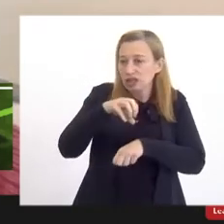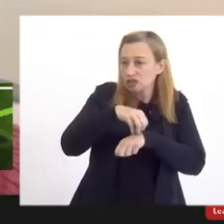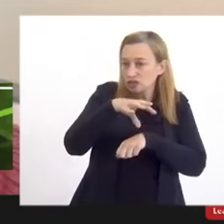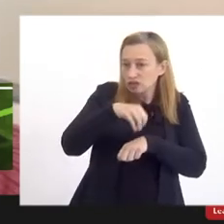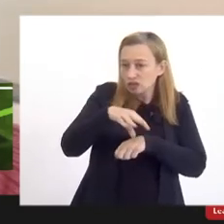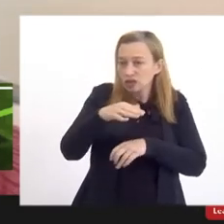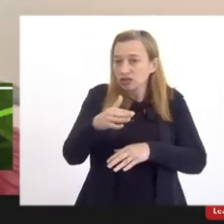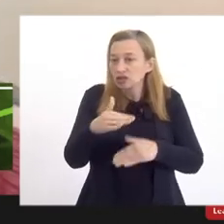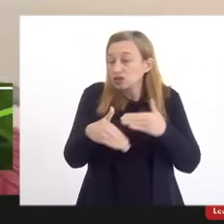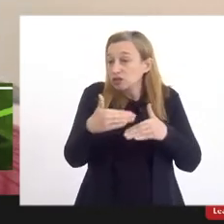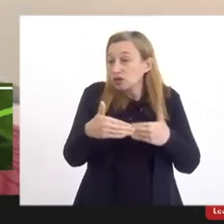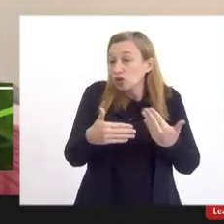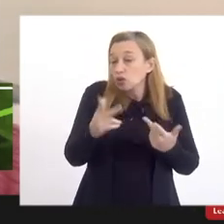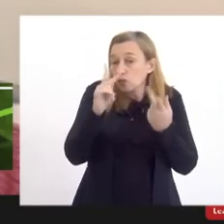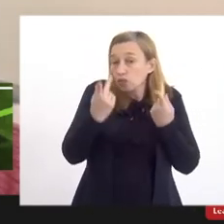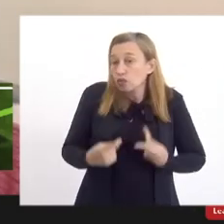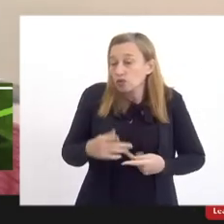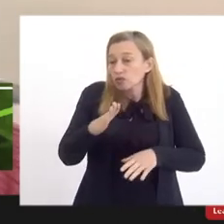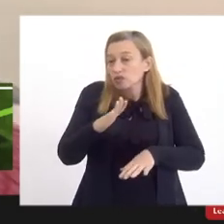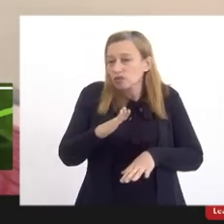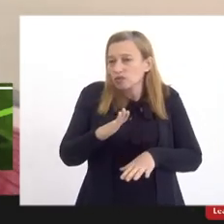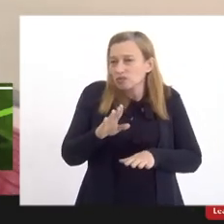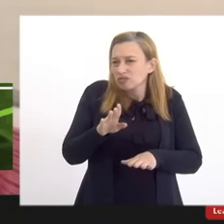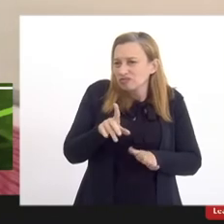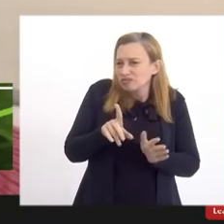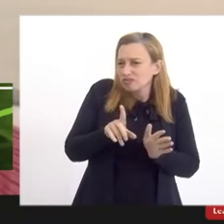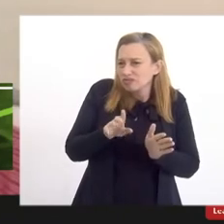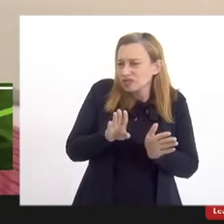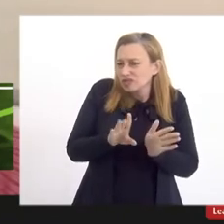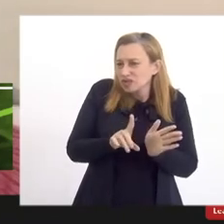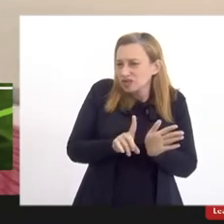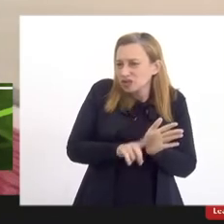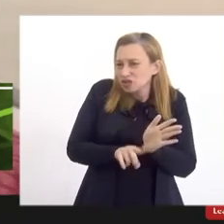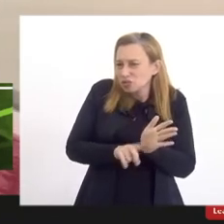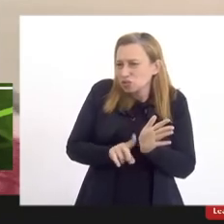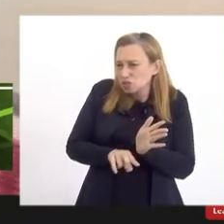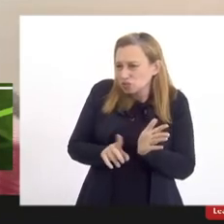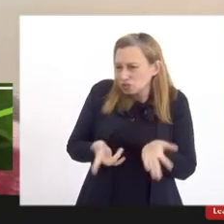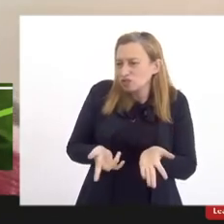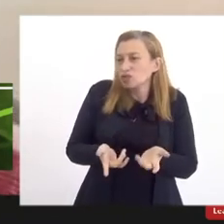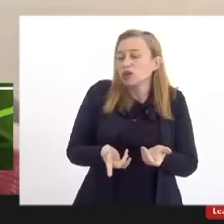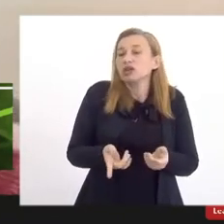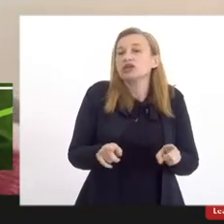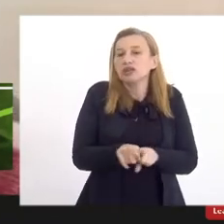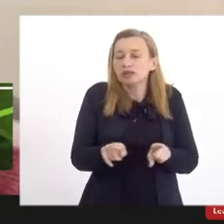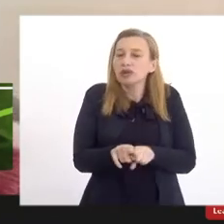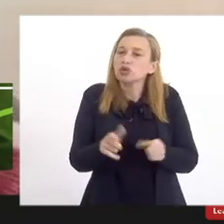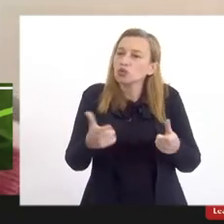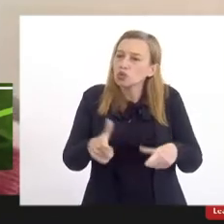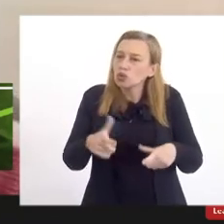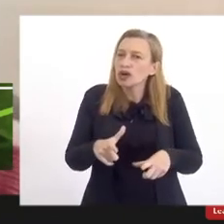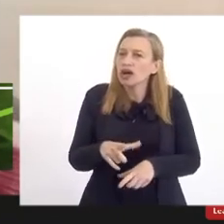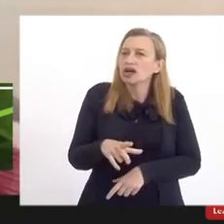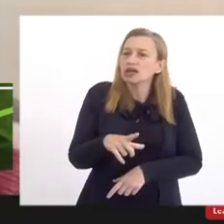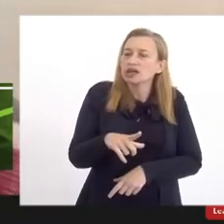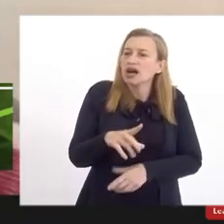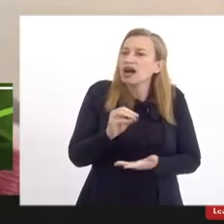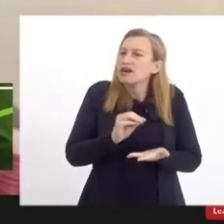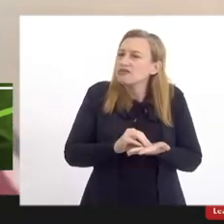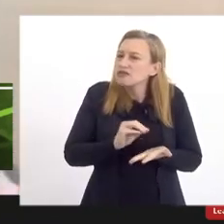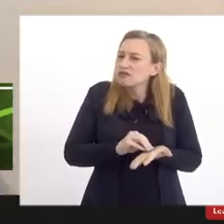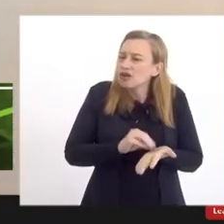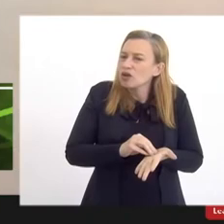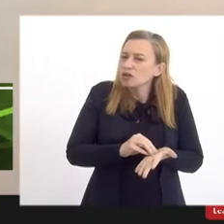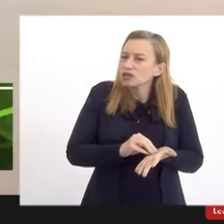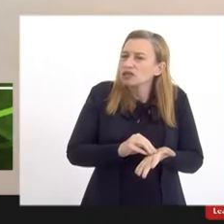desenvolvimento humano mais baixos e naquela região há também ausência de